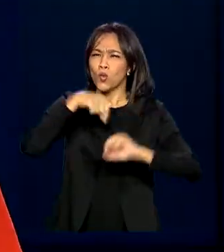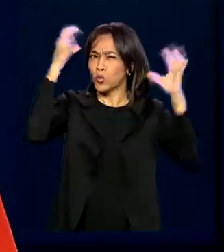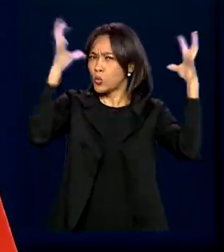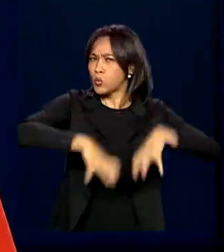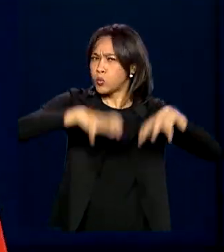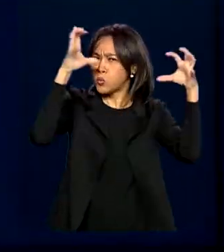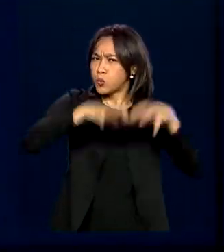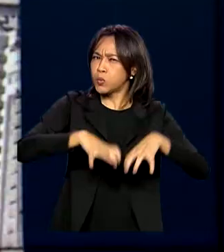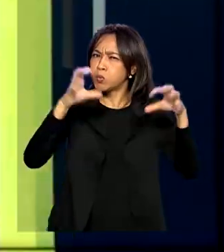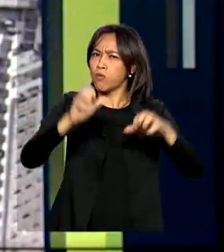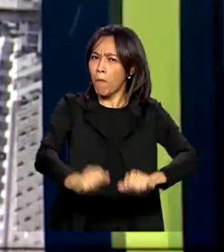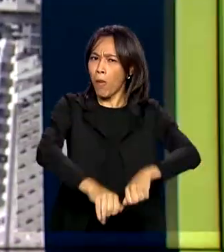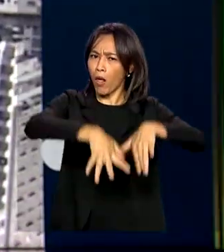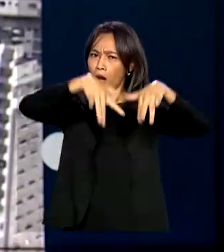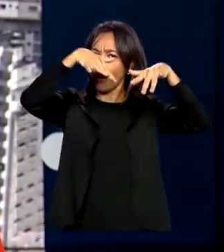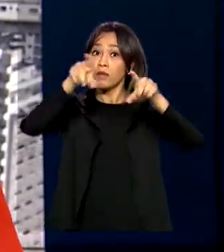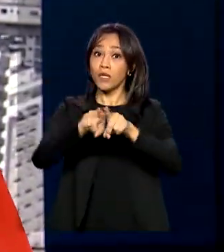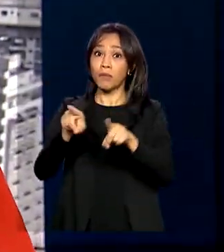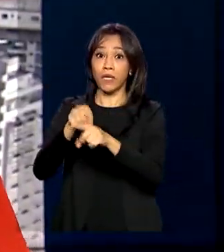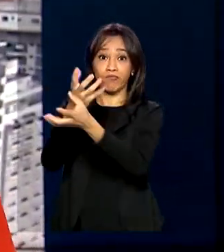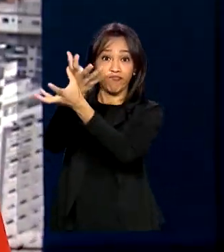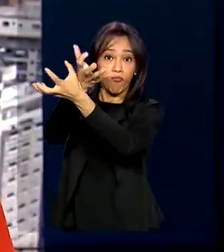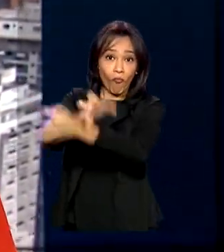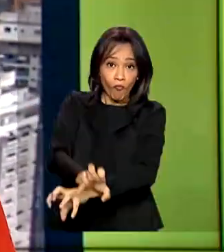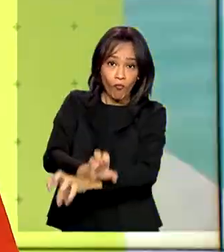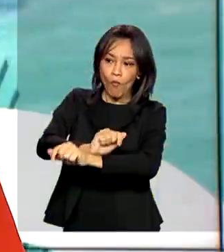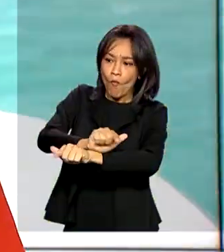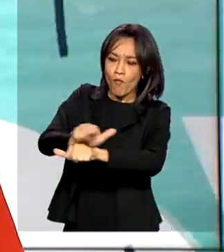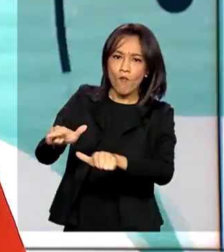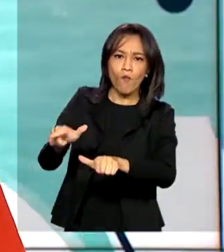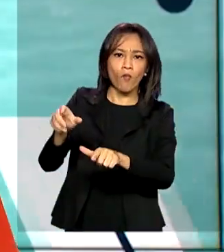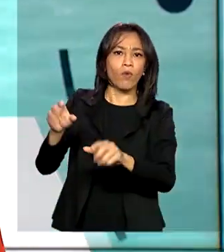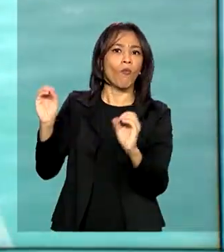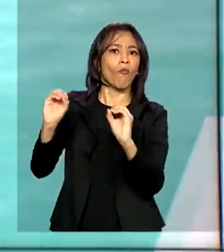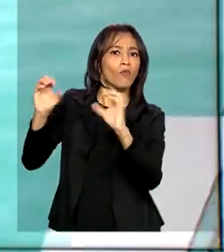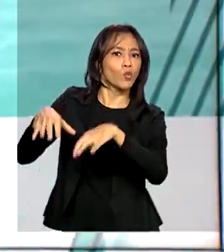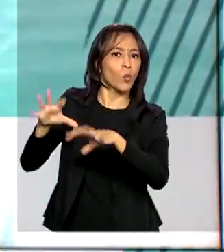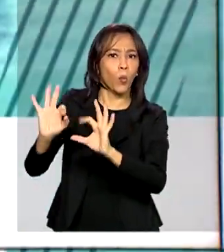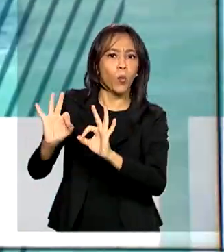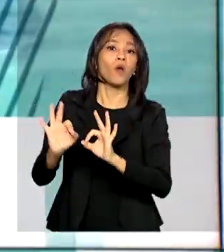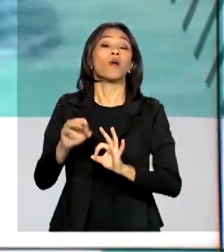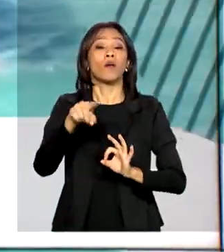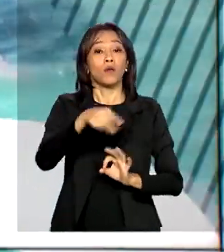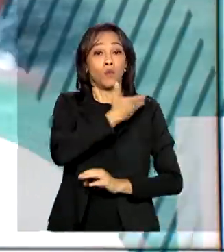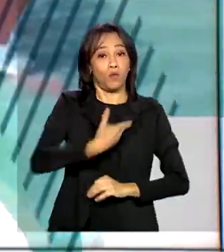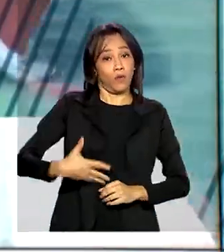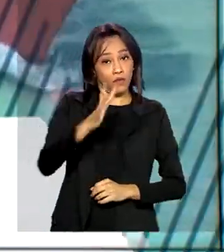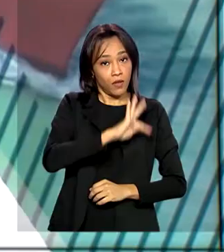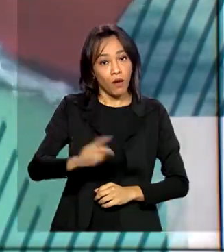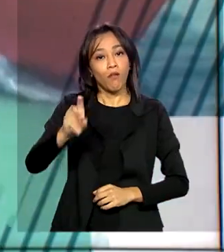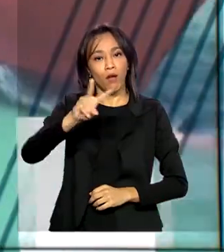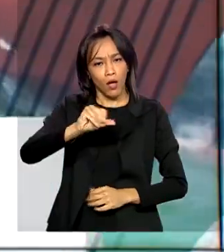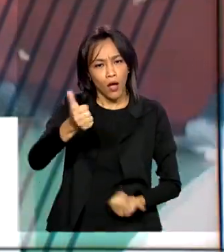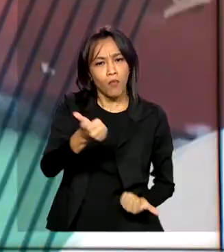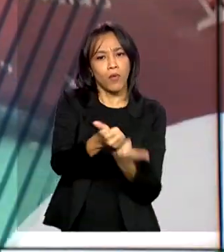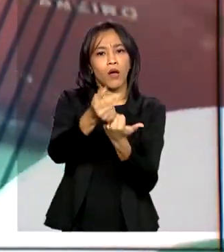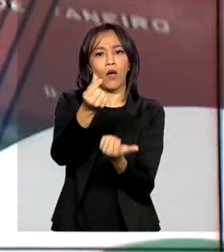chuvas intensas e inundações e também a seca. Com a situação de emergência, o governo federal vai reforçar a destinação de